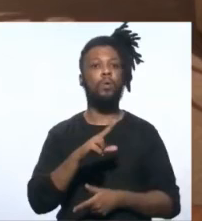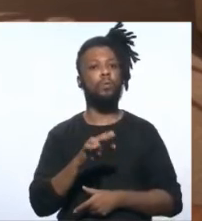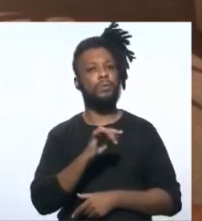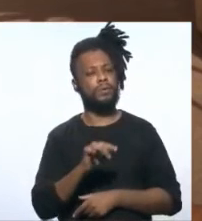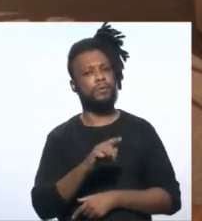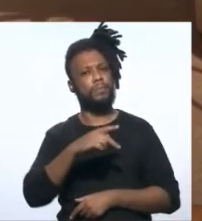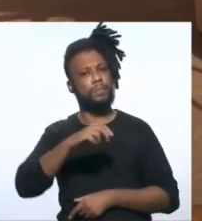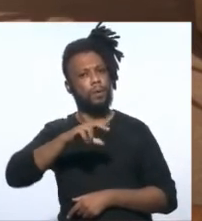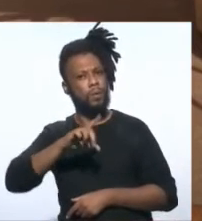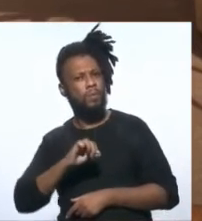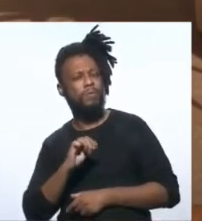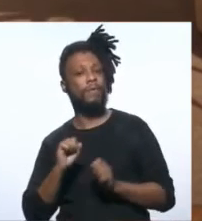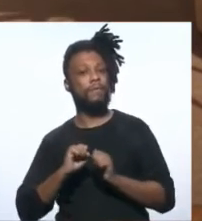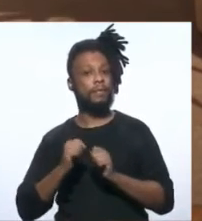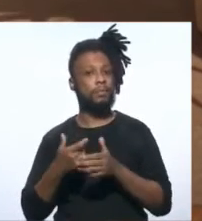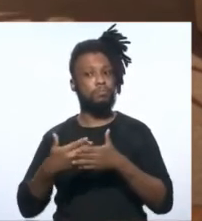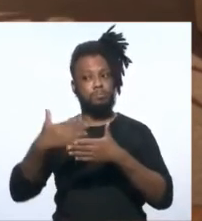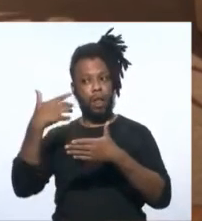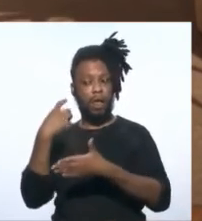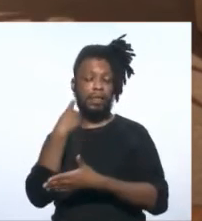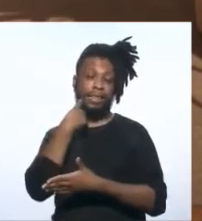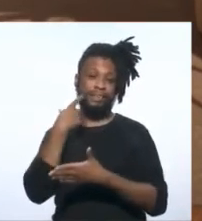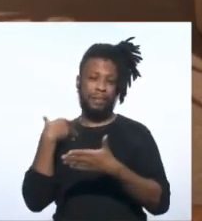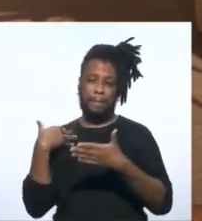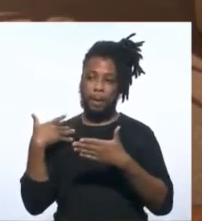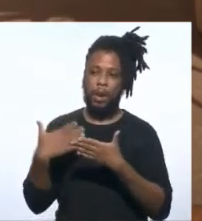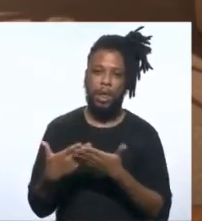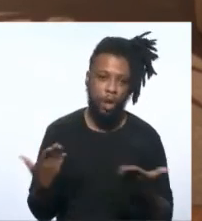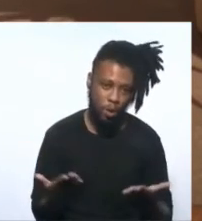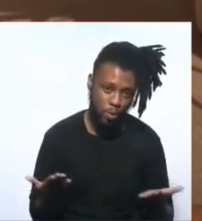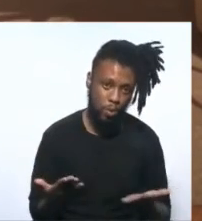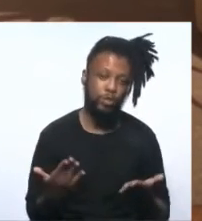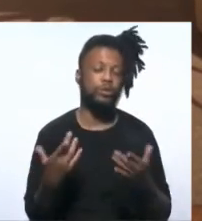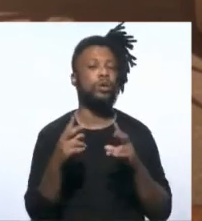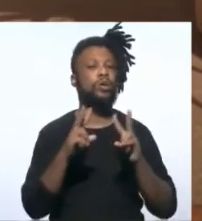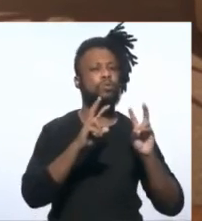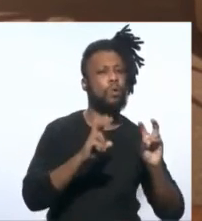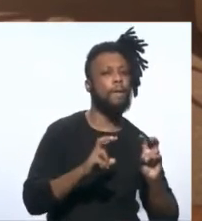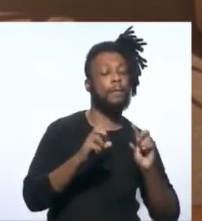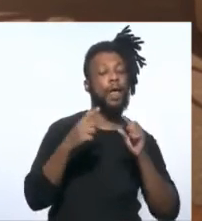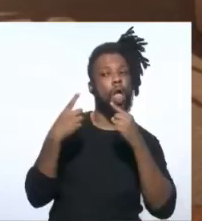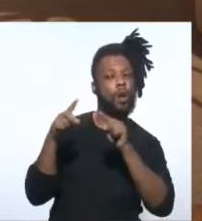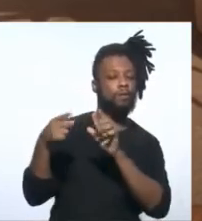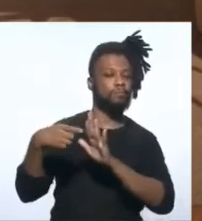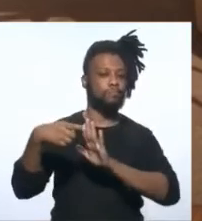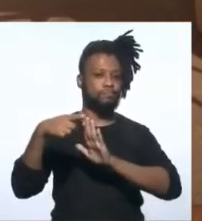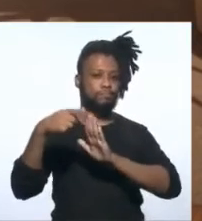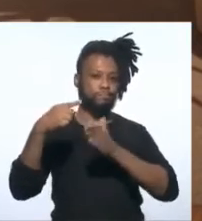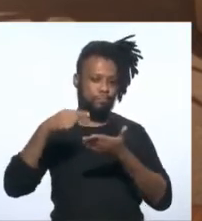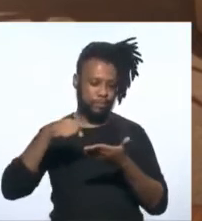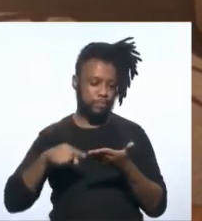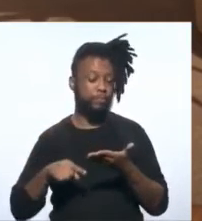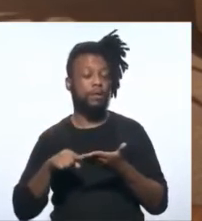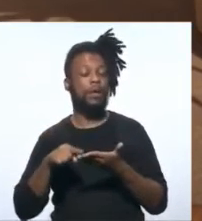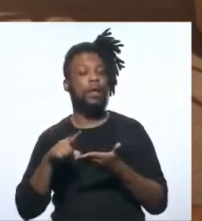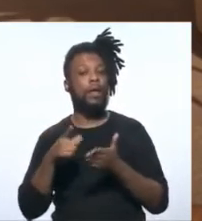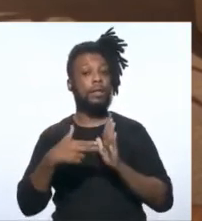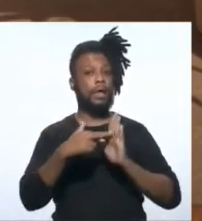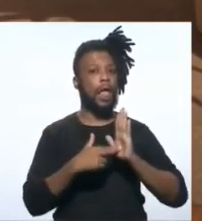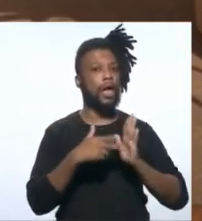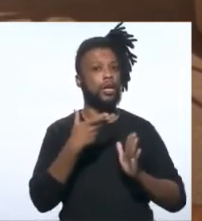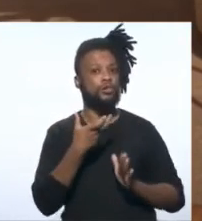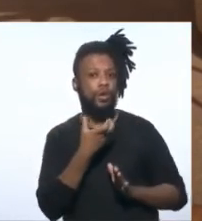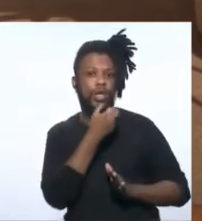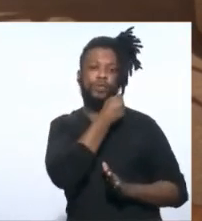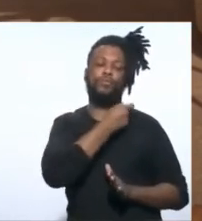vem fazendo desde sexta-feira, em relação às contrapartidas para o regime de recuperação. Nós estamos há duas semanas discutindo